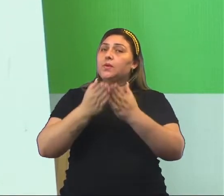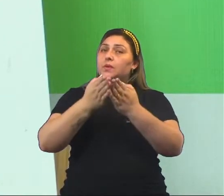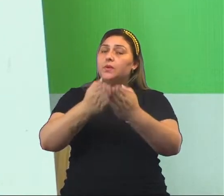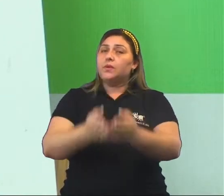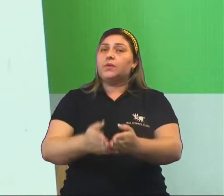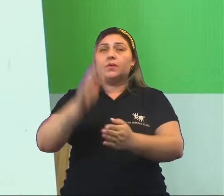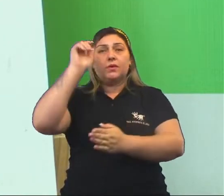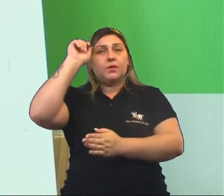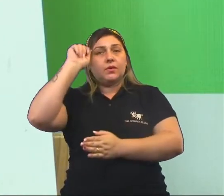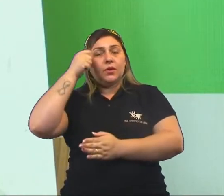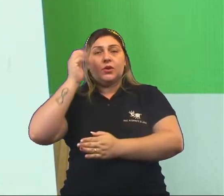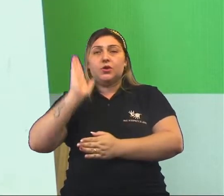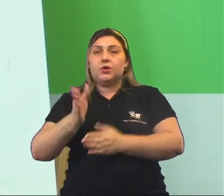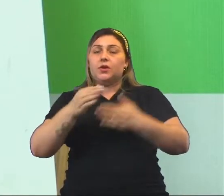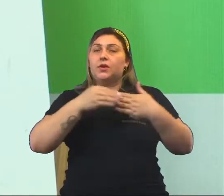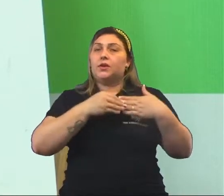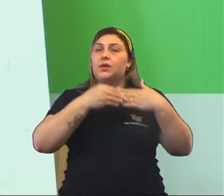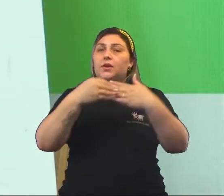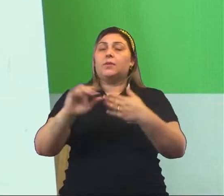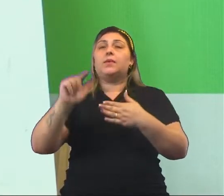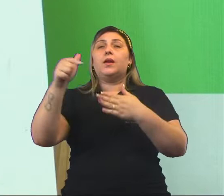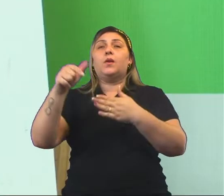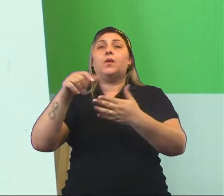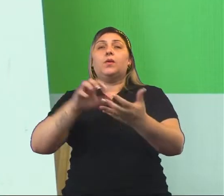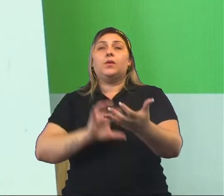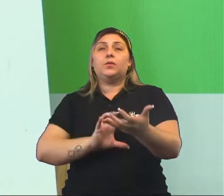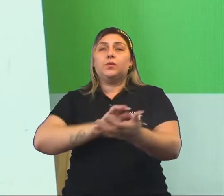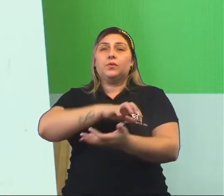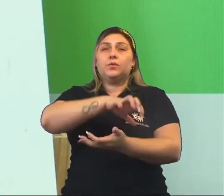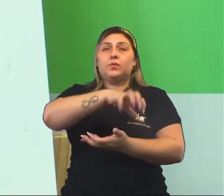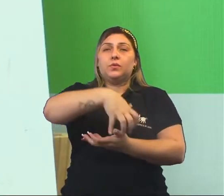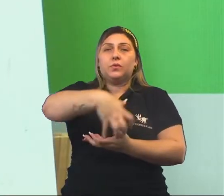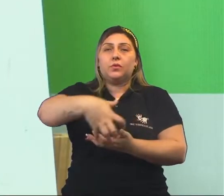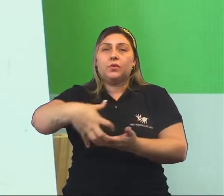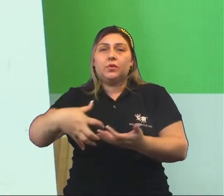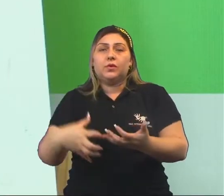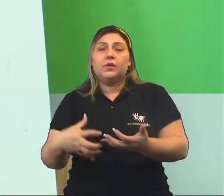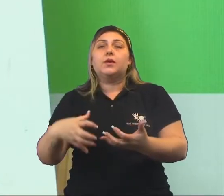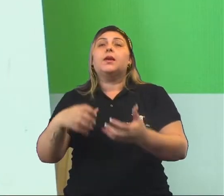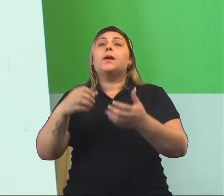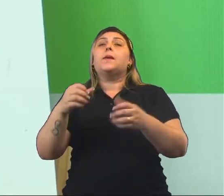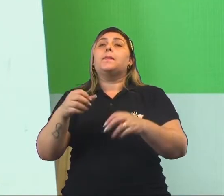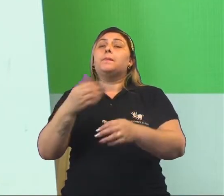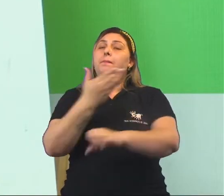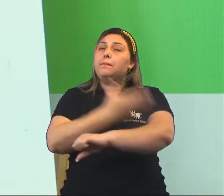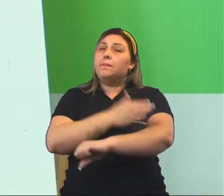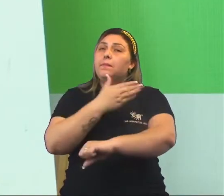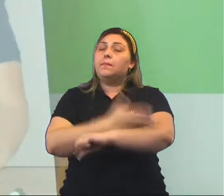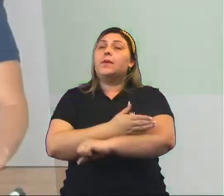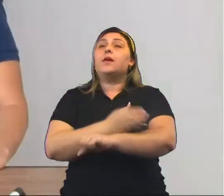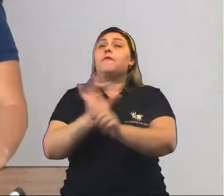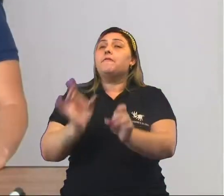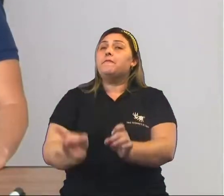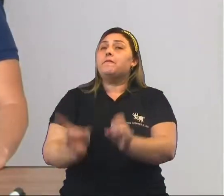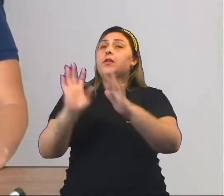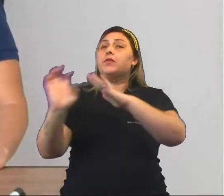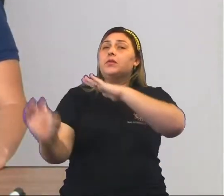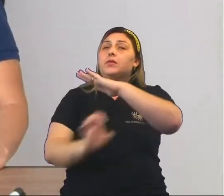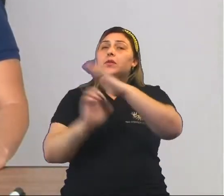já que os africanos eram levados para outros continentes e essa prática pode ser chamada de comércio de gente.